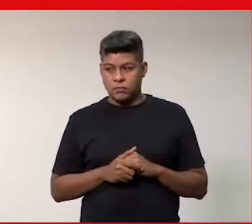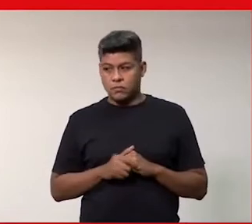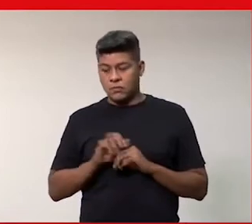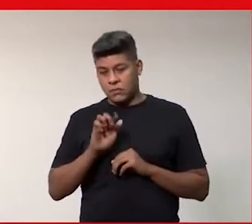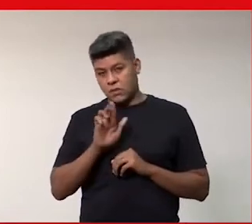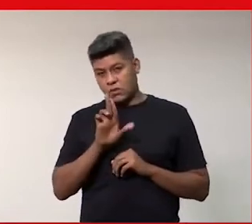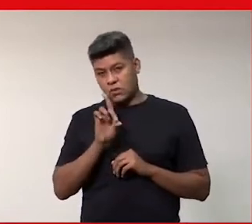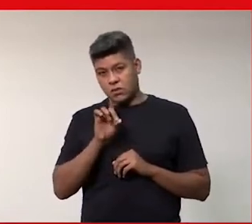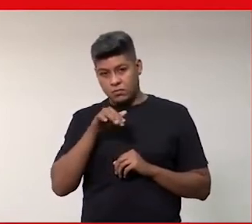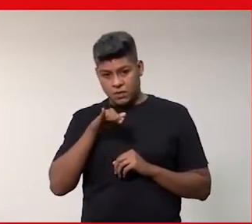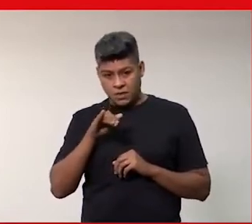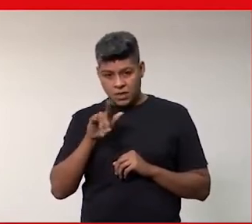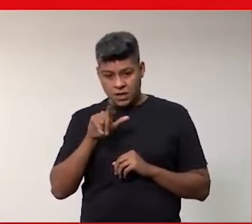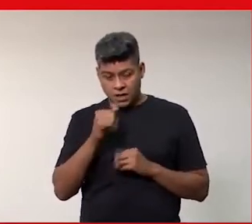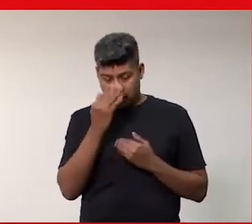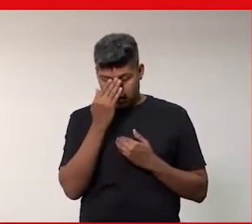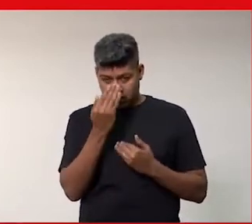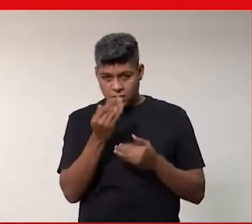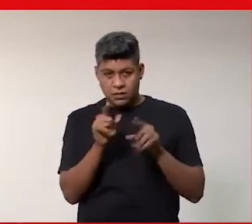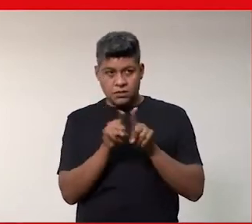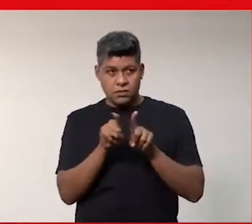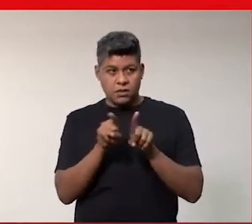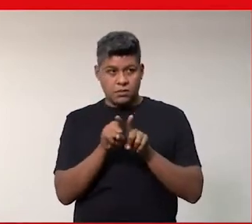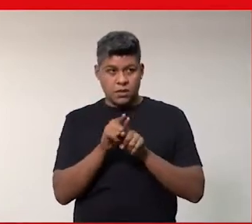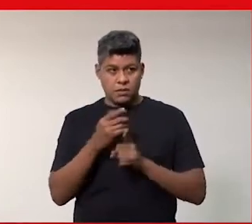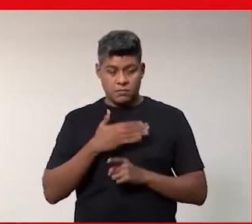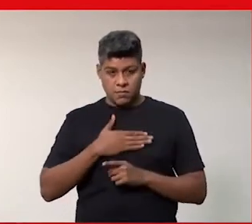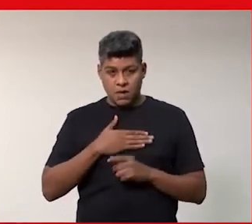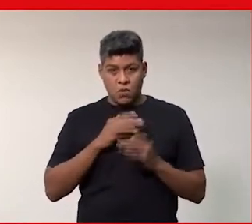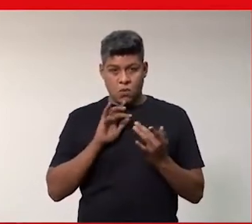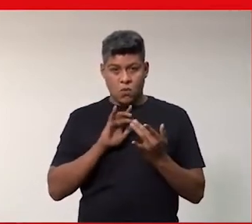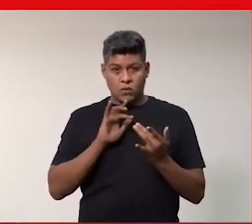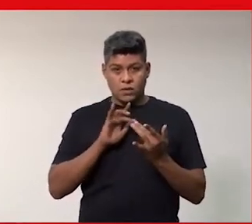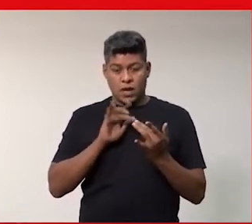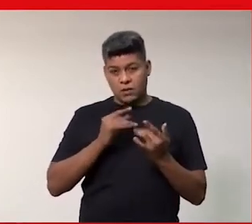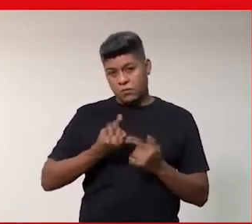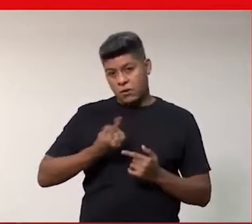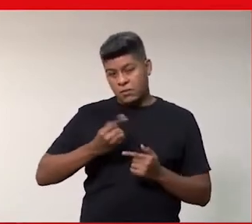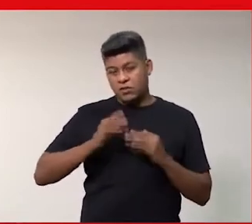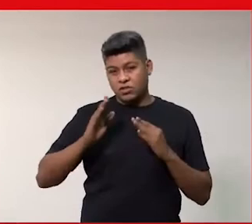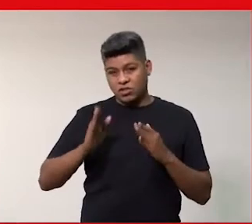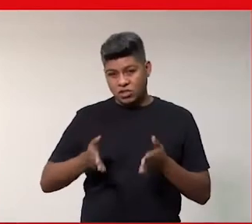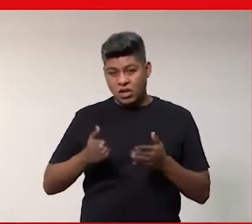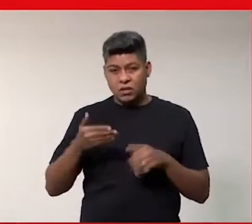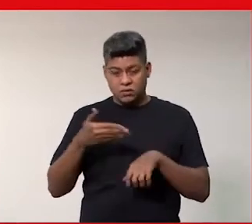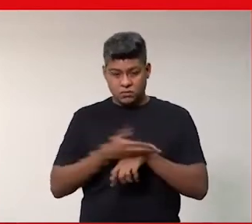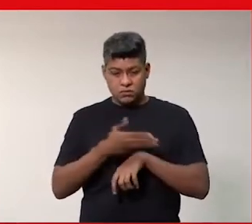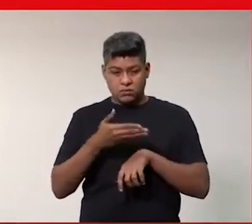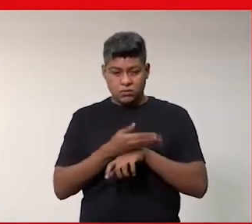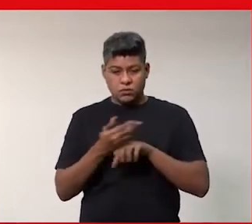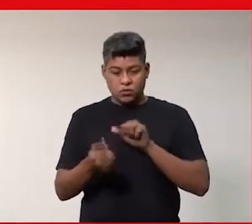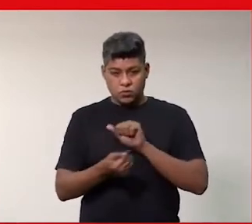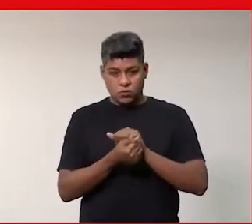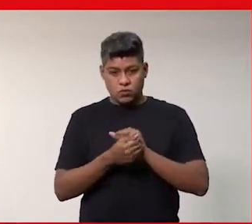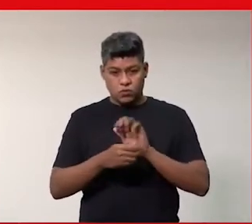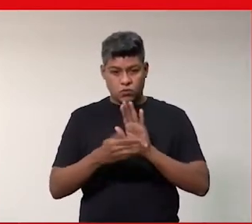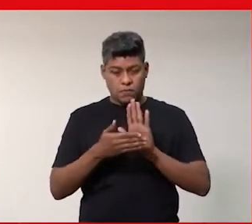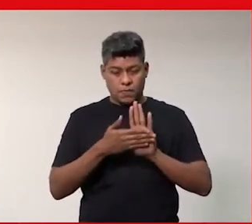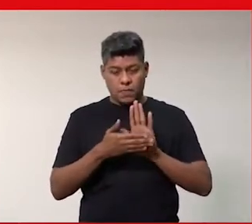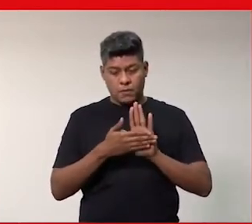Ludmilla, agradeço também, é o meu primeiro contato, eu sei que ela já é muito atuante junto ao programa, mas